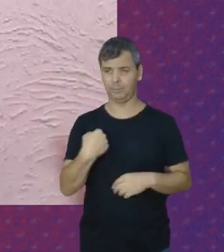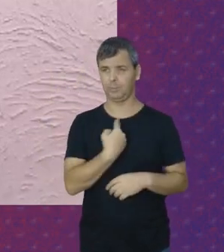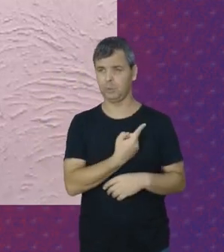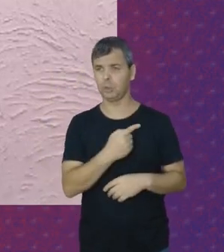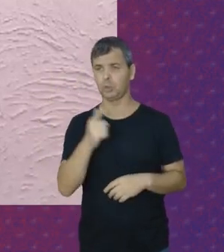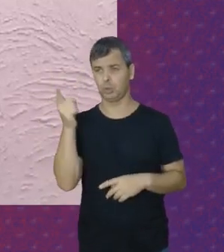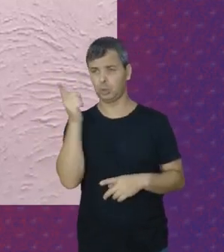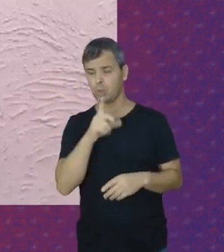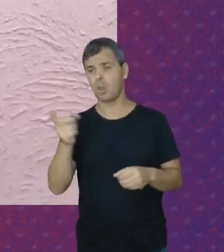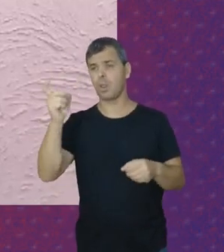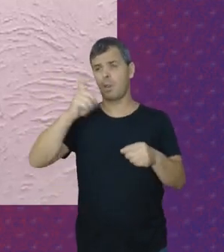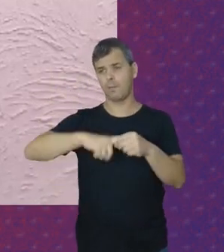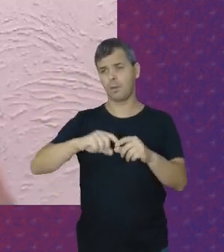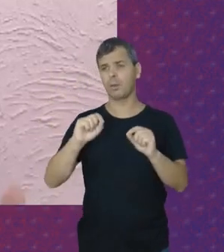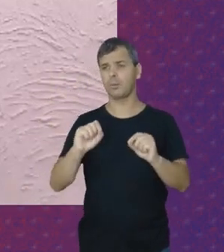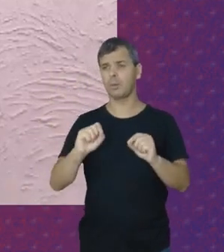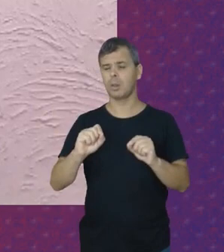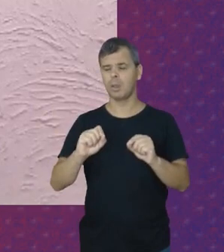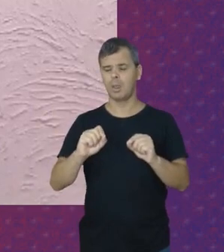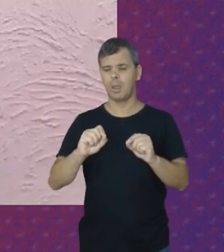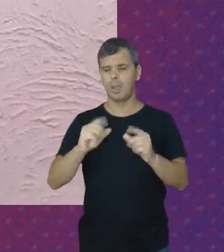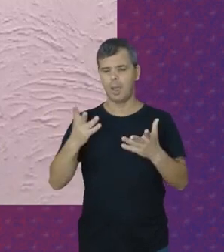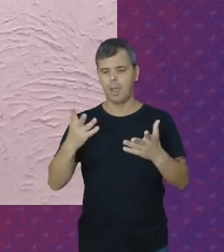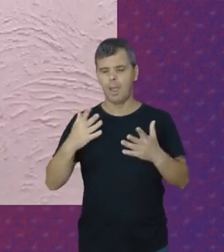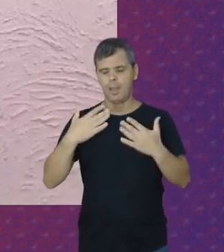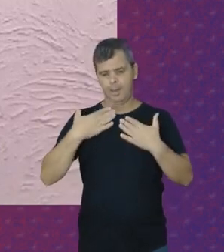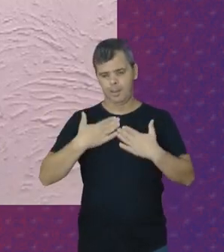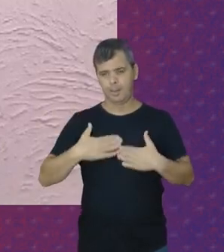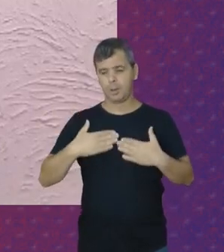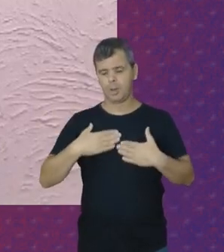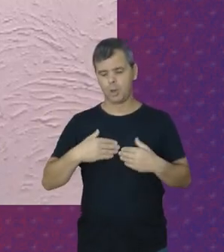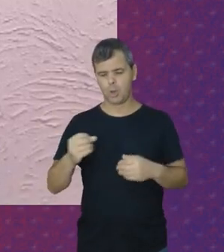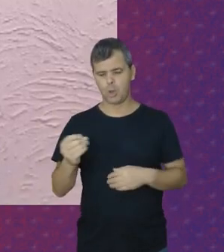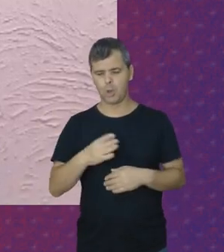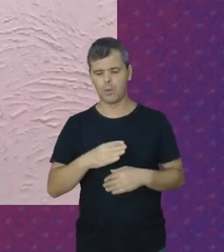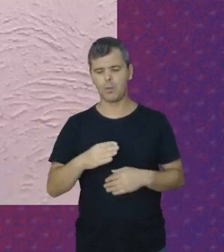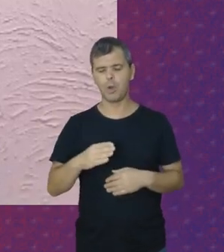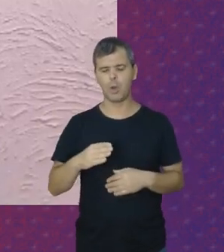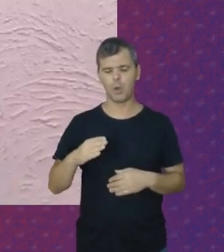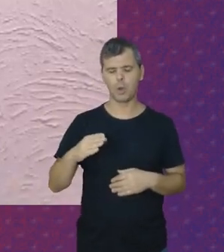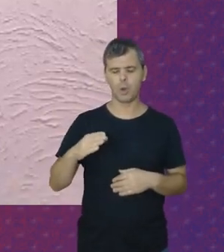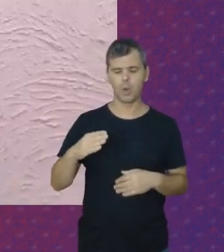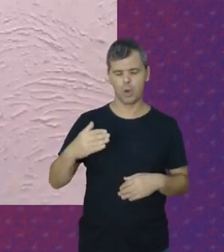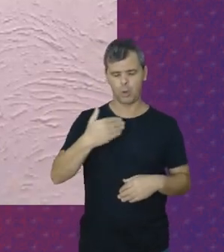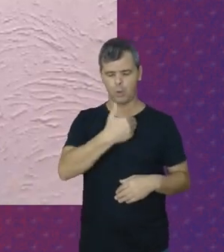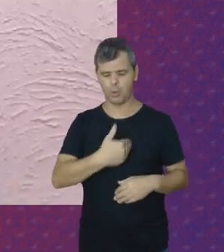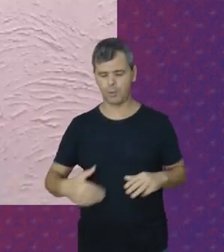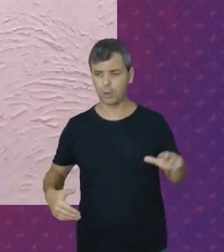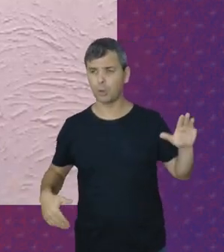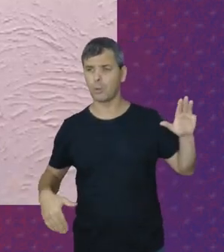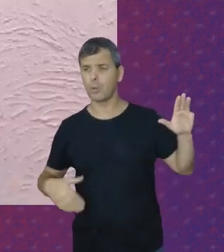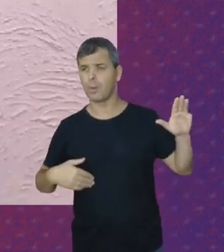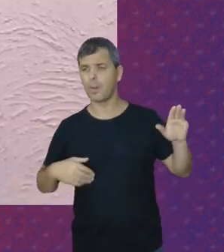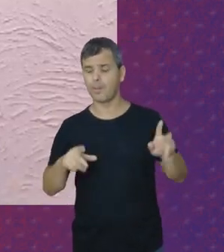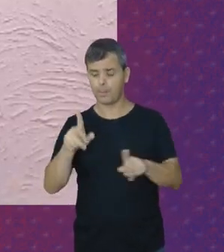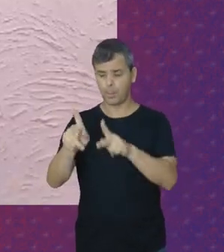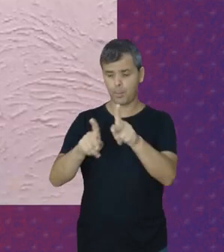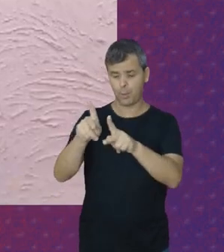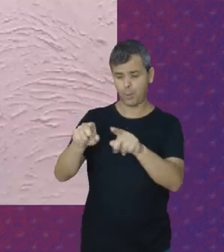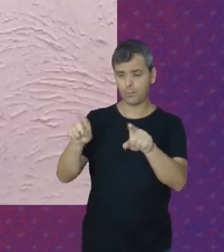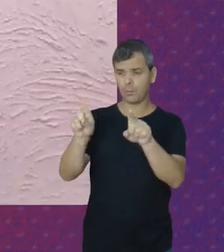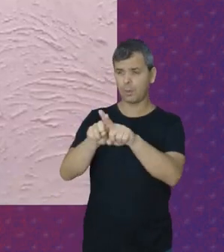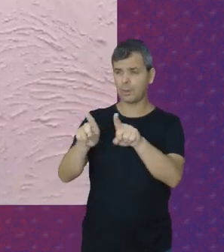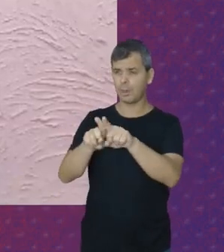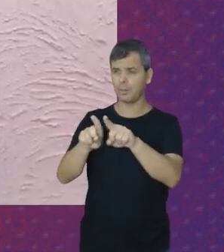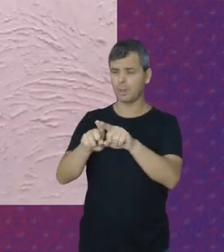conseguindo Voltar A respirar Com esse novo governo Que é o governo do povo E para o povo E